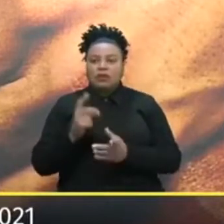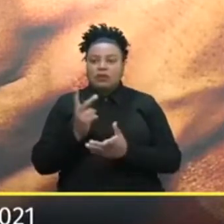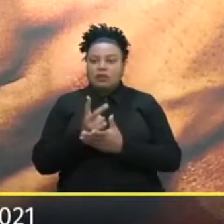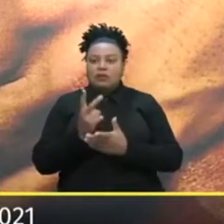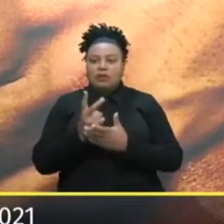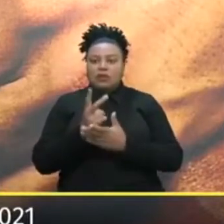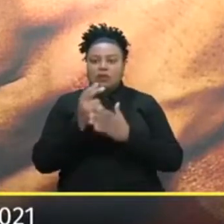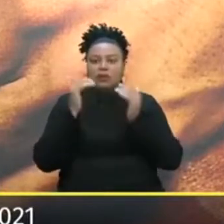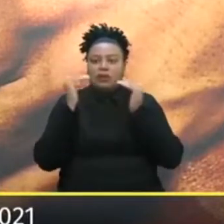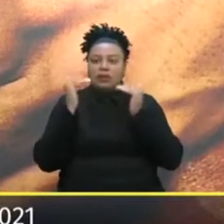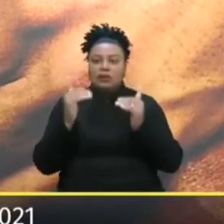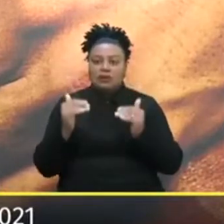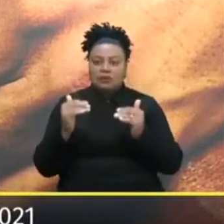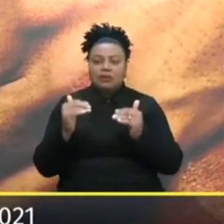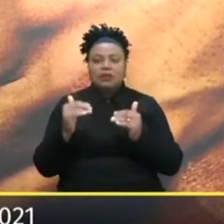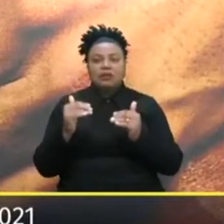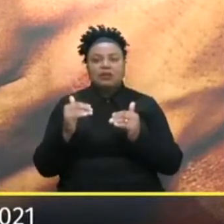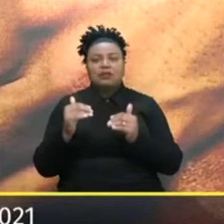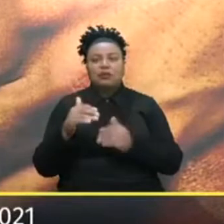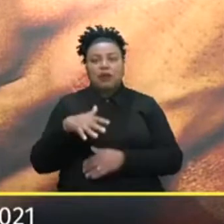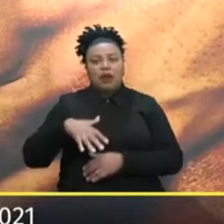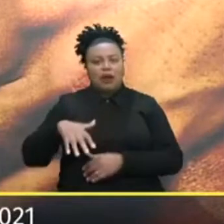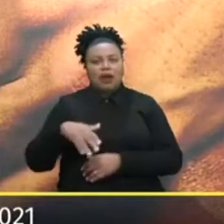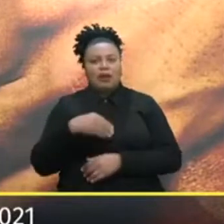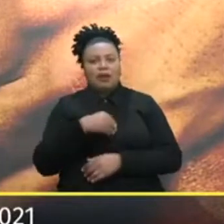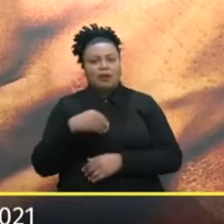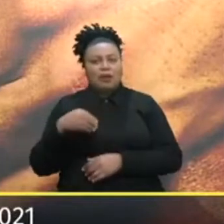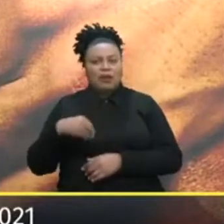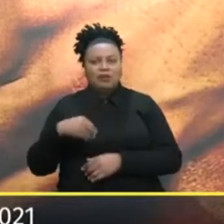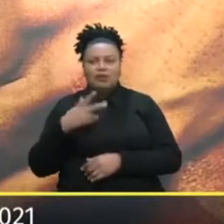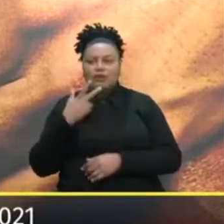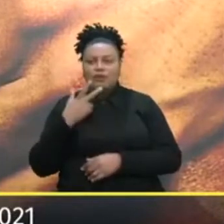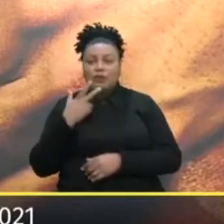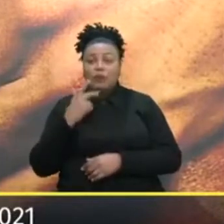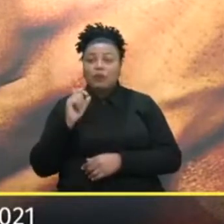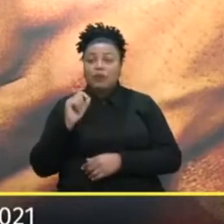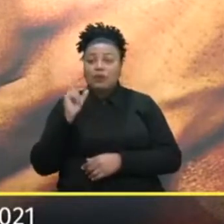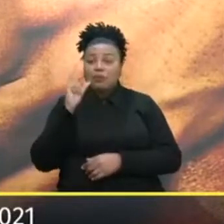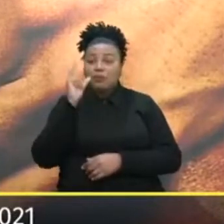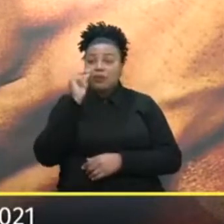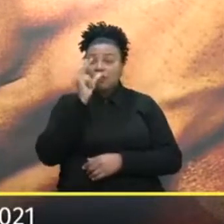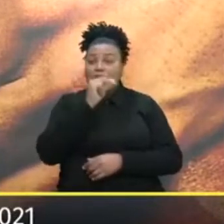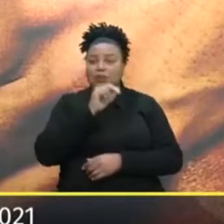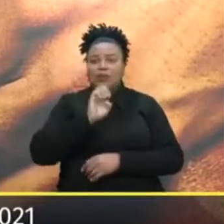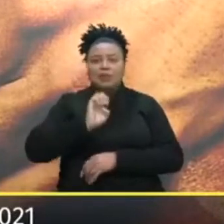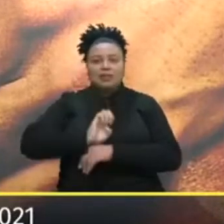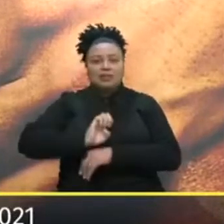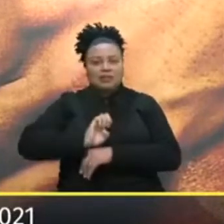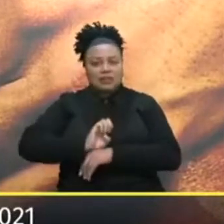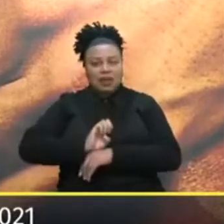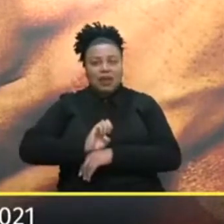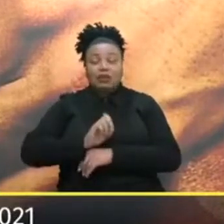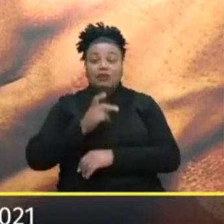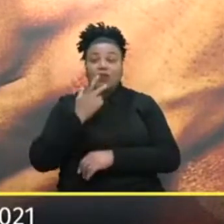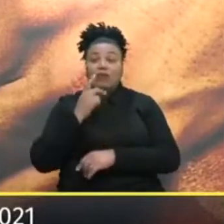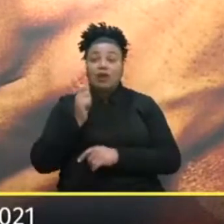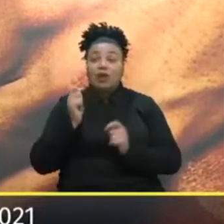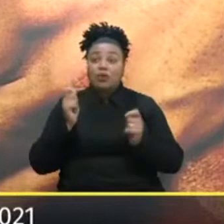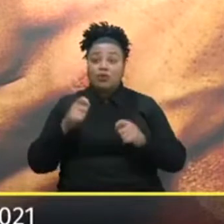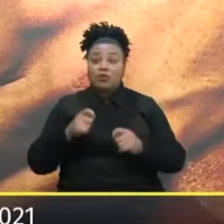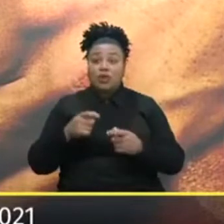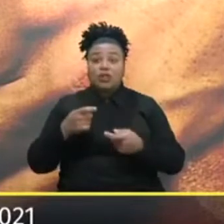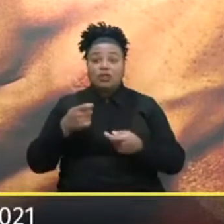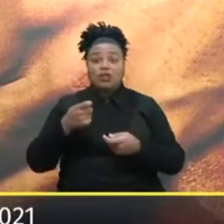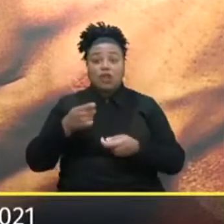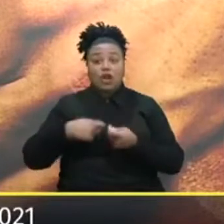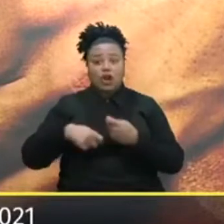Sempre respeitando A que a área médica Sempre colocou E que a prefeitura E que o estado Colocava como condição Para que os